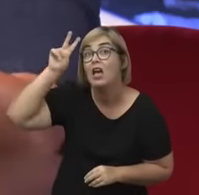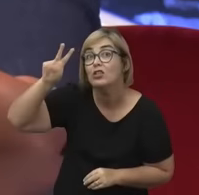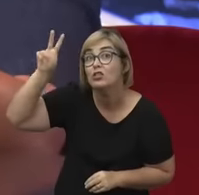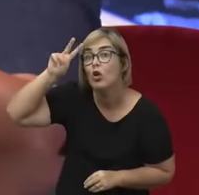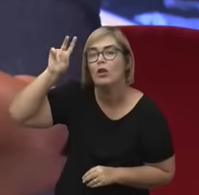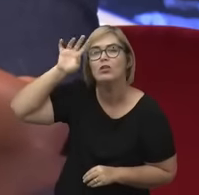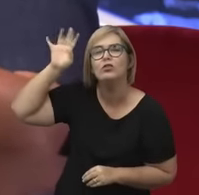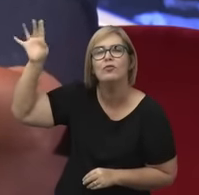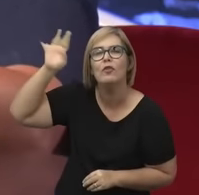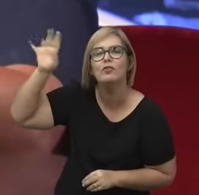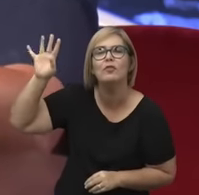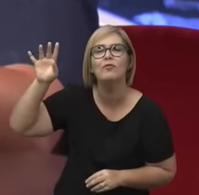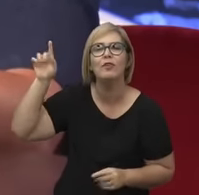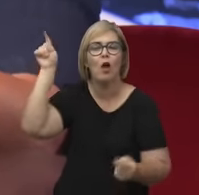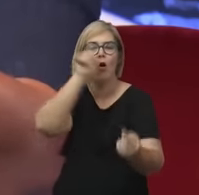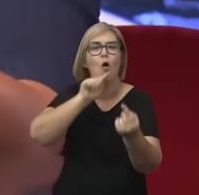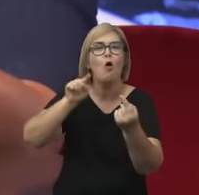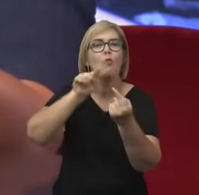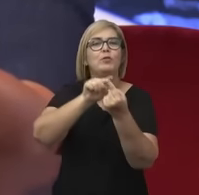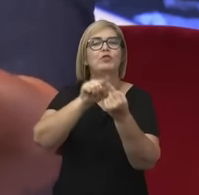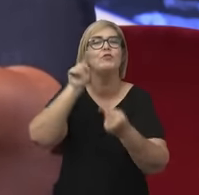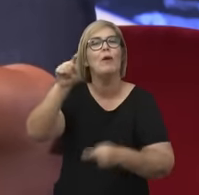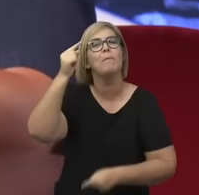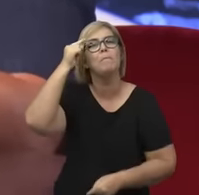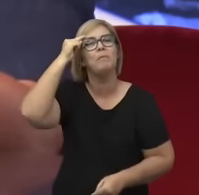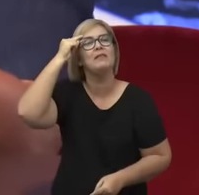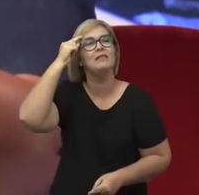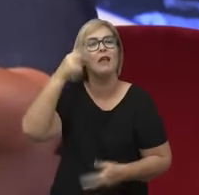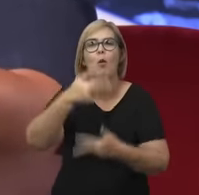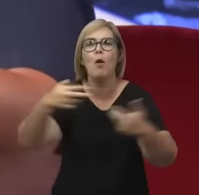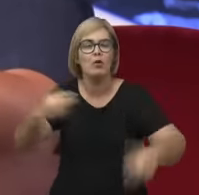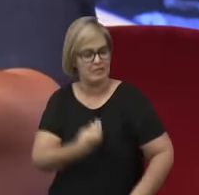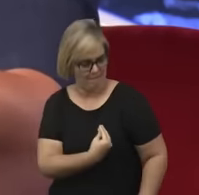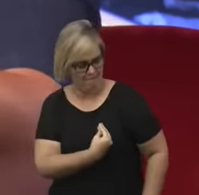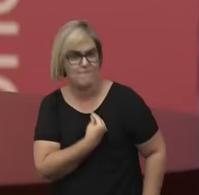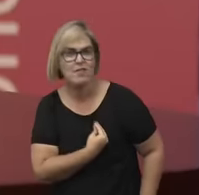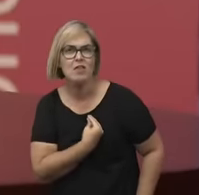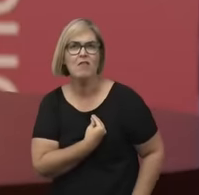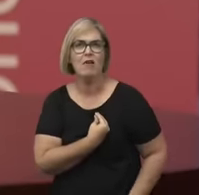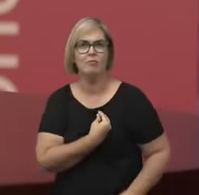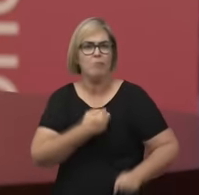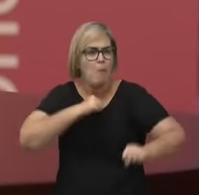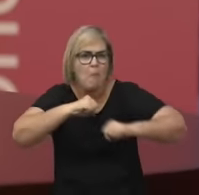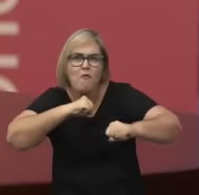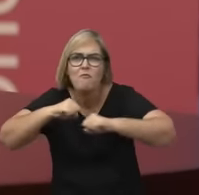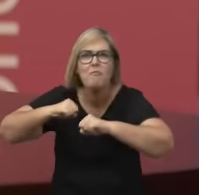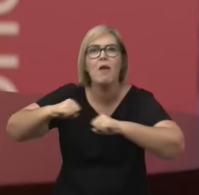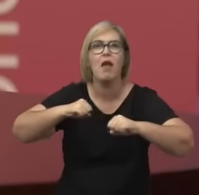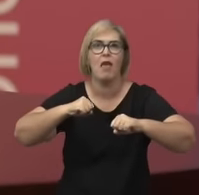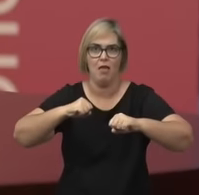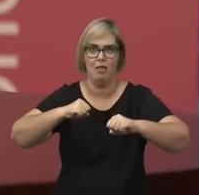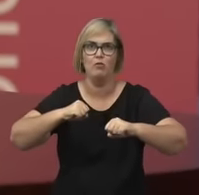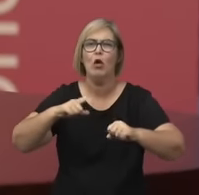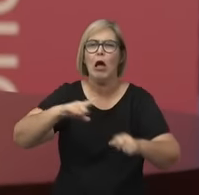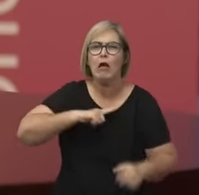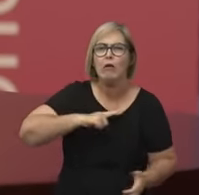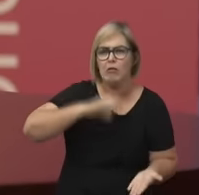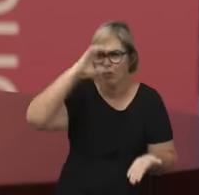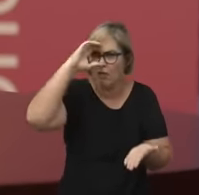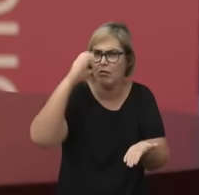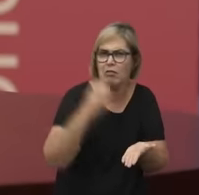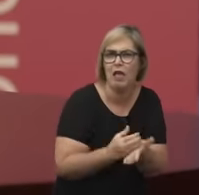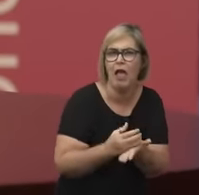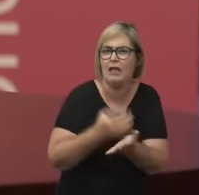filosofia como uma coisa viva, como um organismo vivo, cheio de potência, carregada de teses e argumentos,